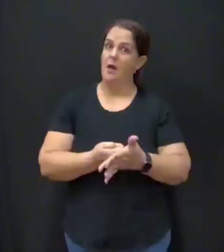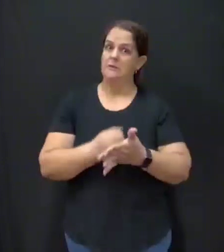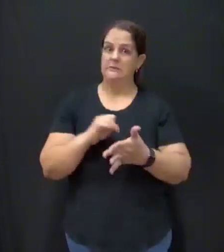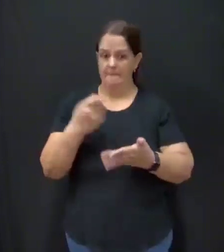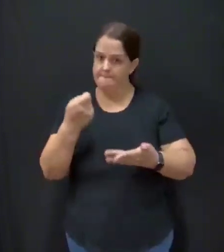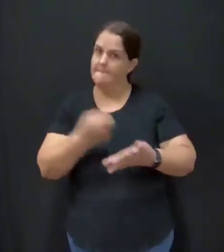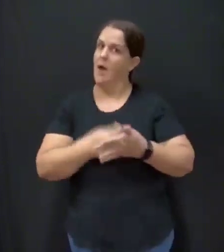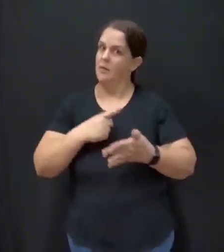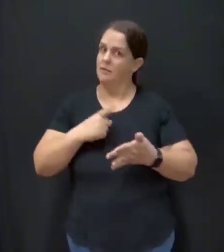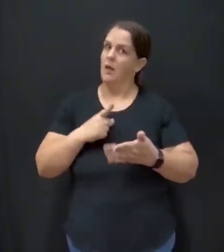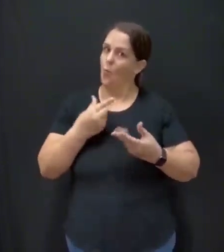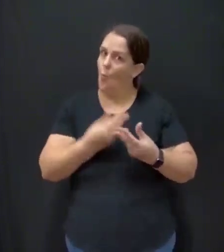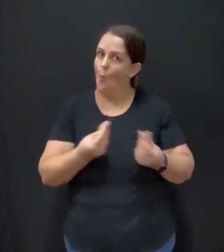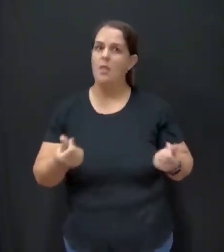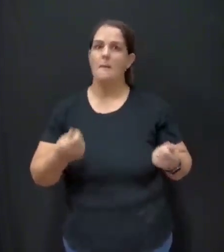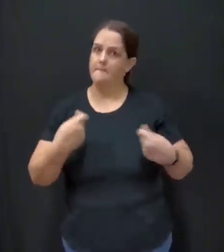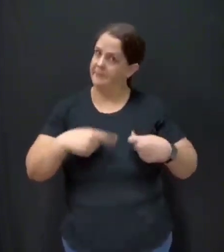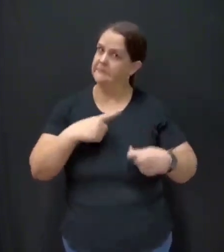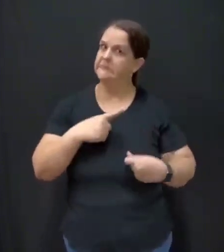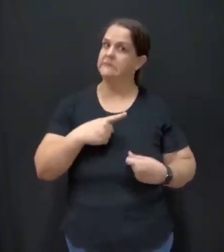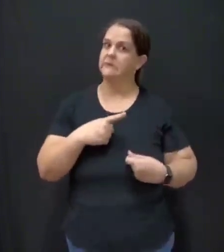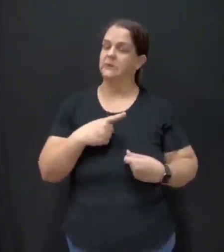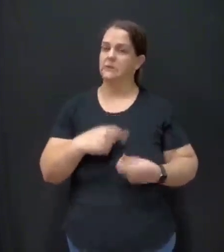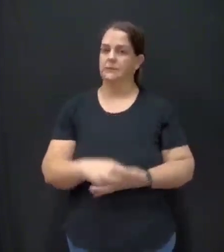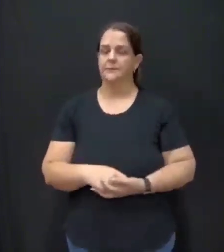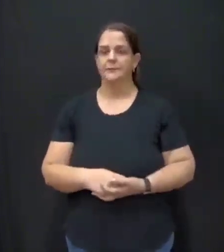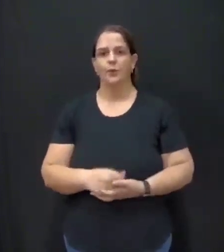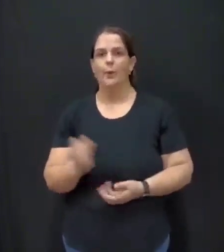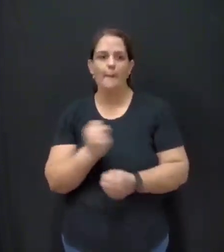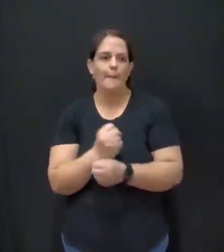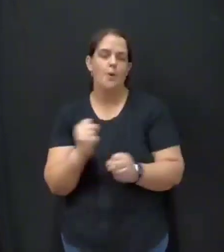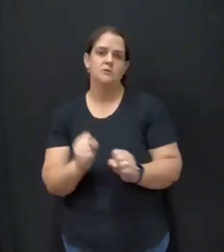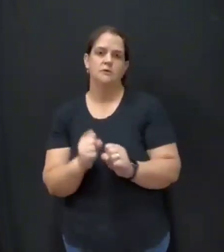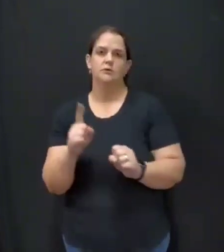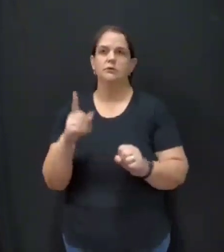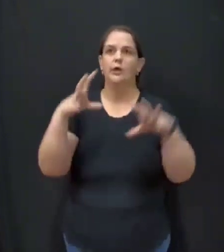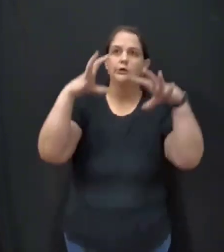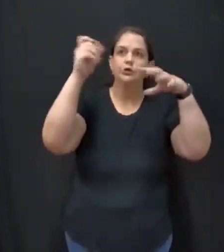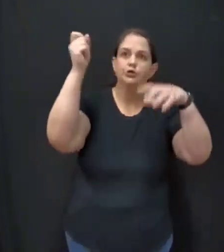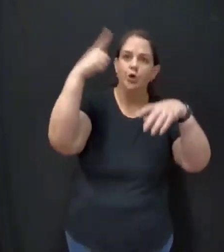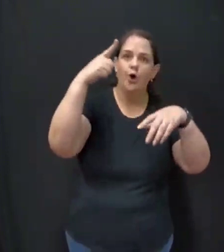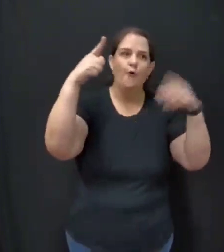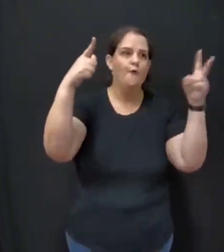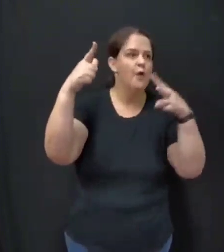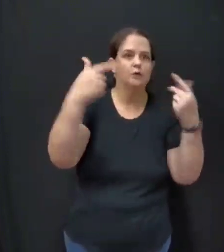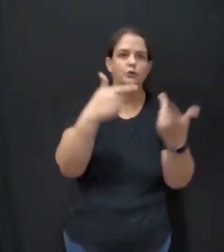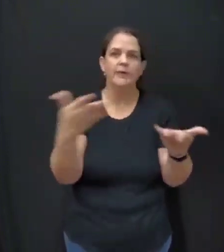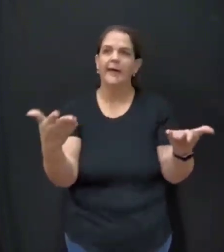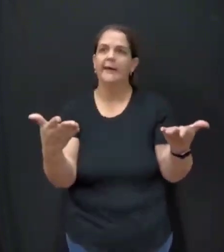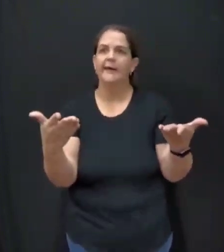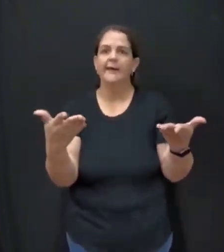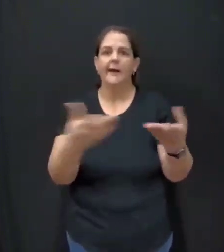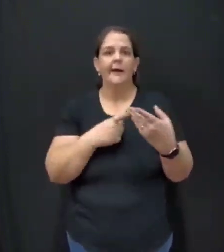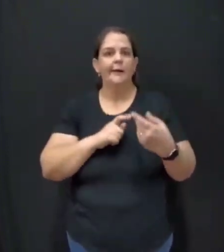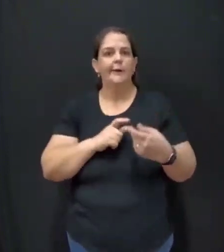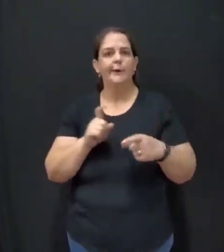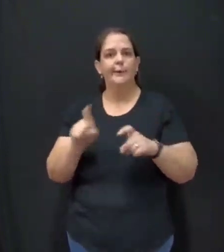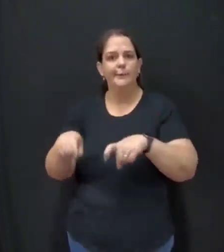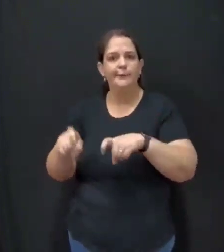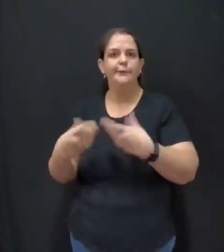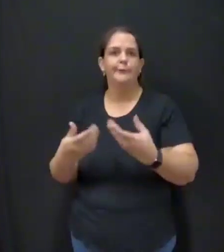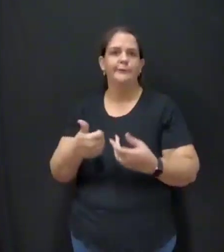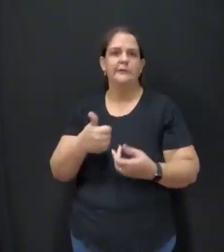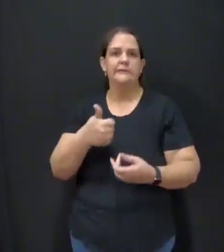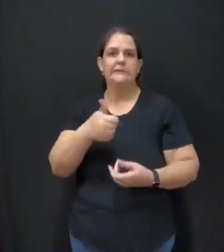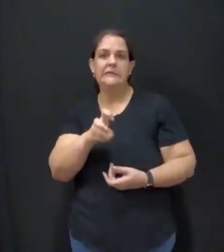serviço de qualidade. Não é possível que com o sol, sem o vento, sem nada, a energia vai embora. E o produtor está lá arcando com 15,